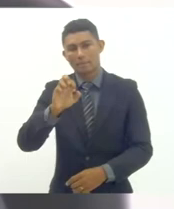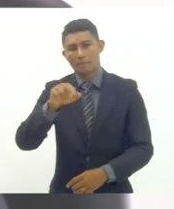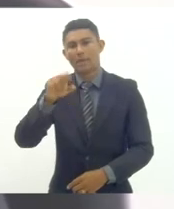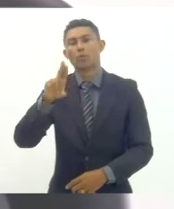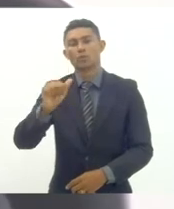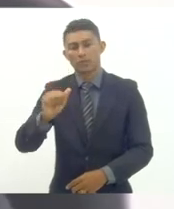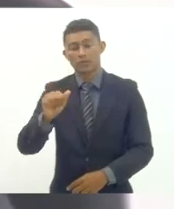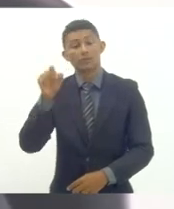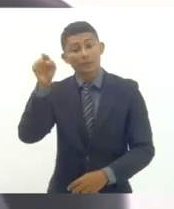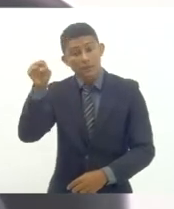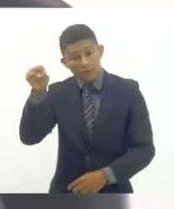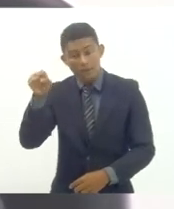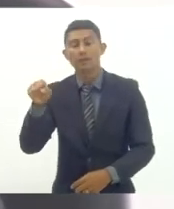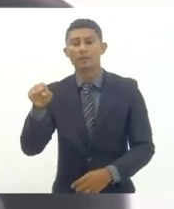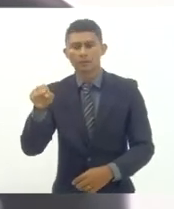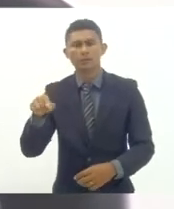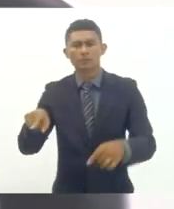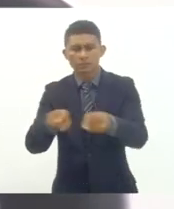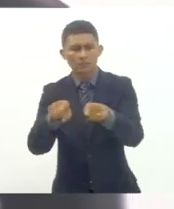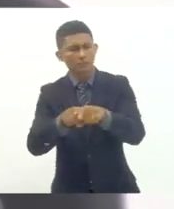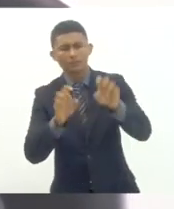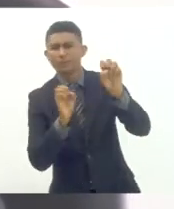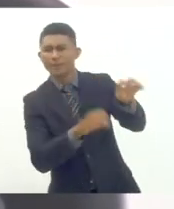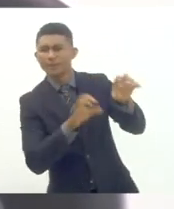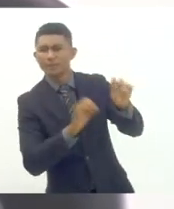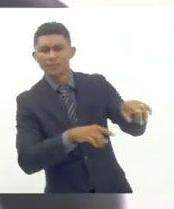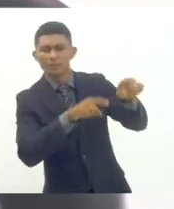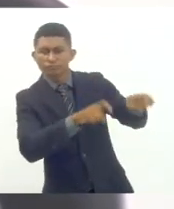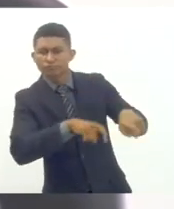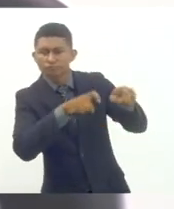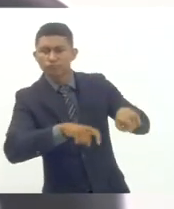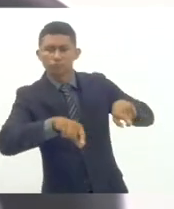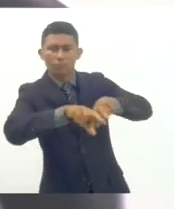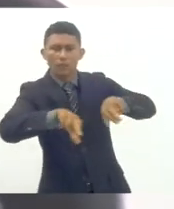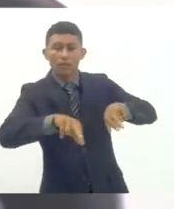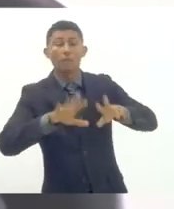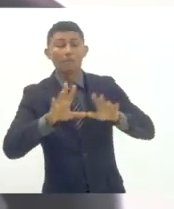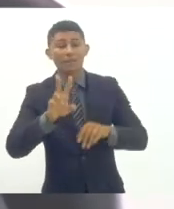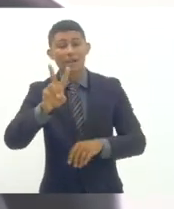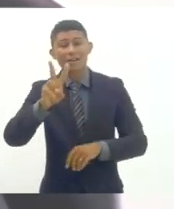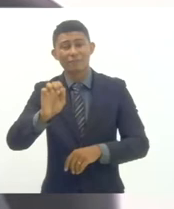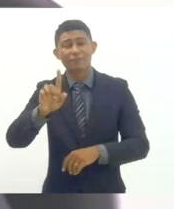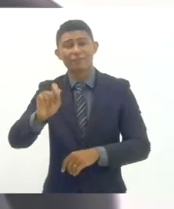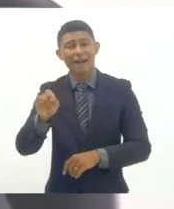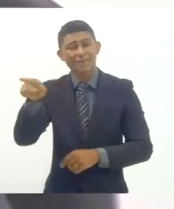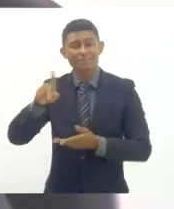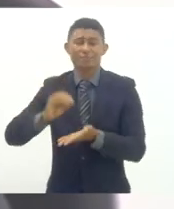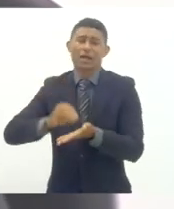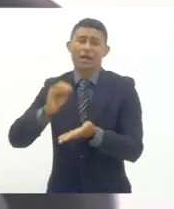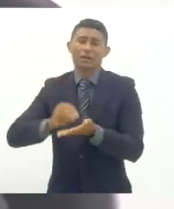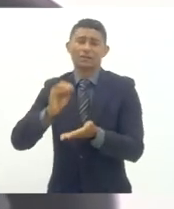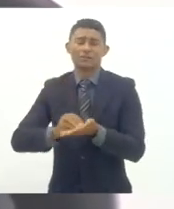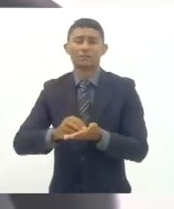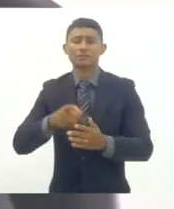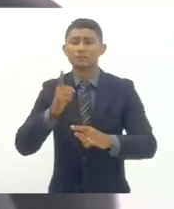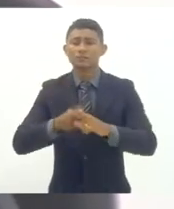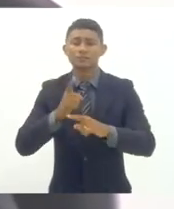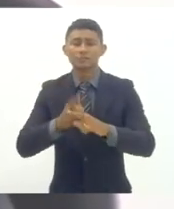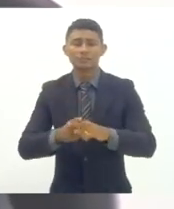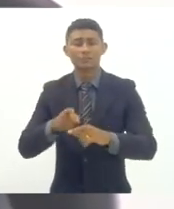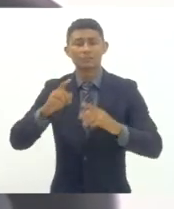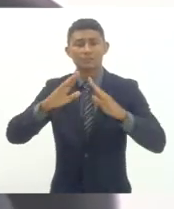qualidade sofre o enorme desafio de garantir vagas para toda a região porque uma escola da rede tão